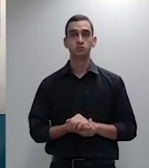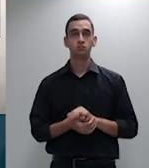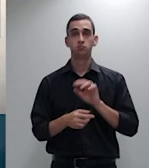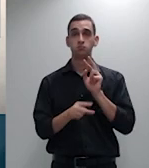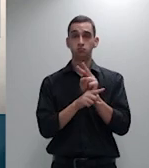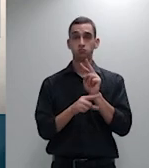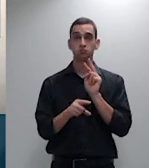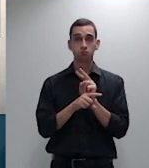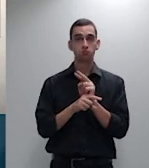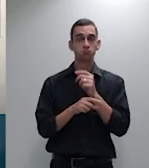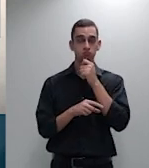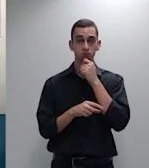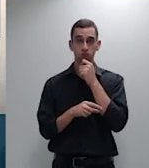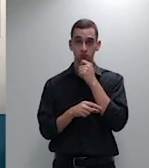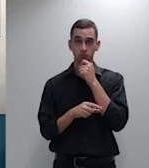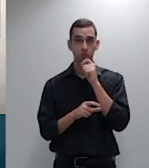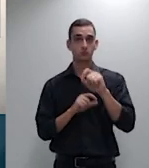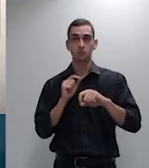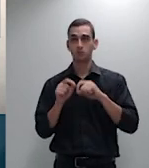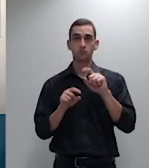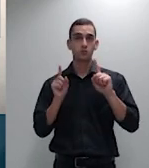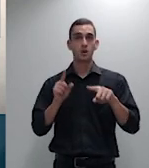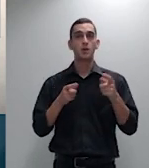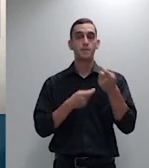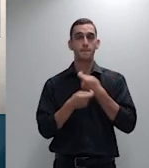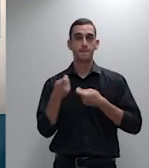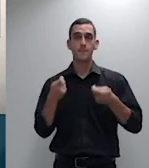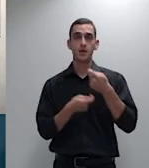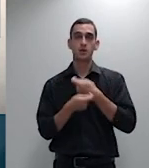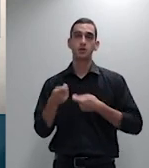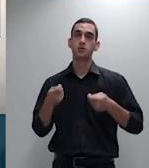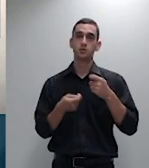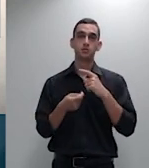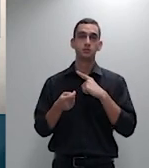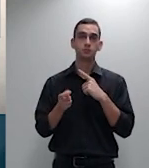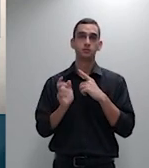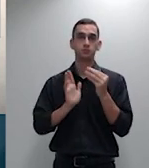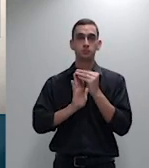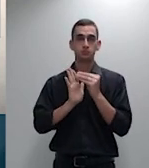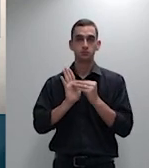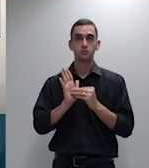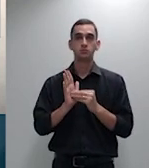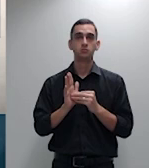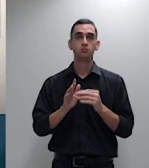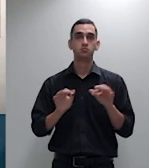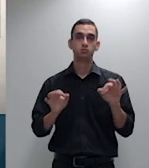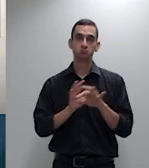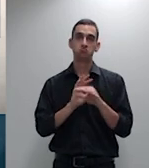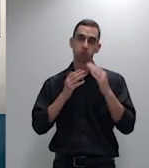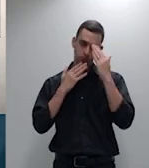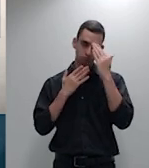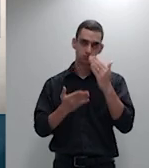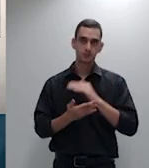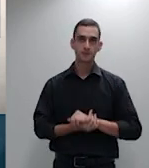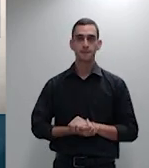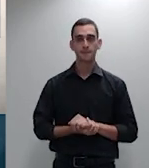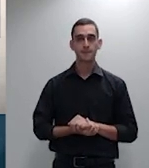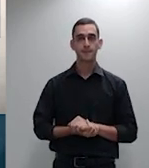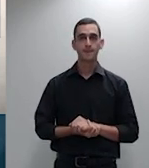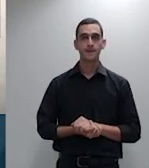bem estruturado e funcionando adequadamente muito obrigado muito obrigado doutor doutor Orlando